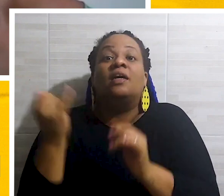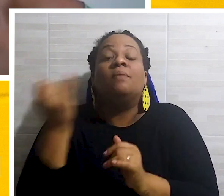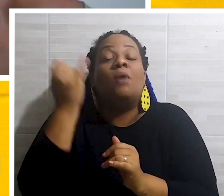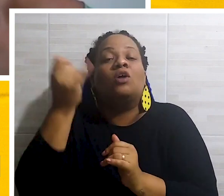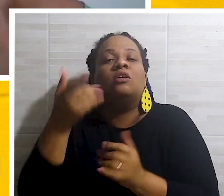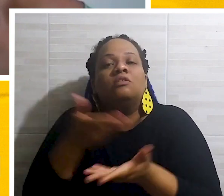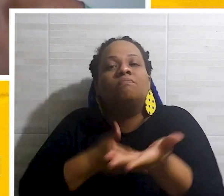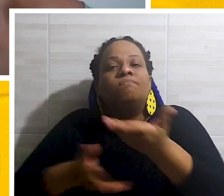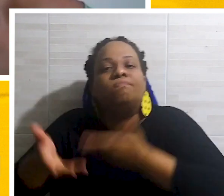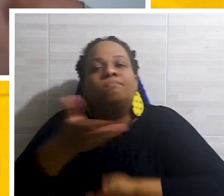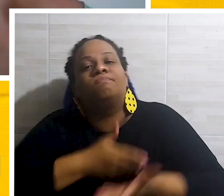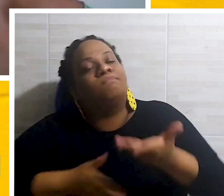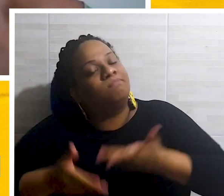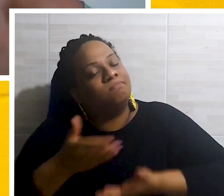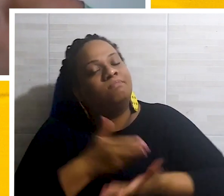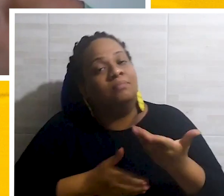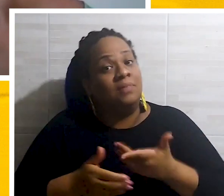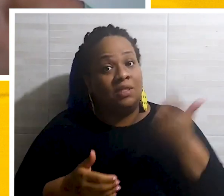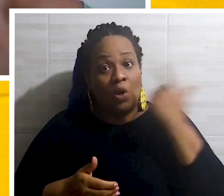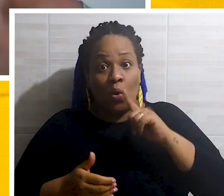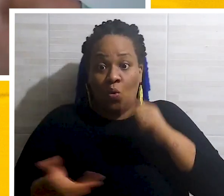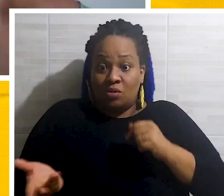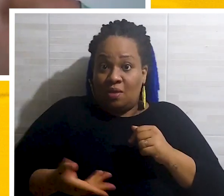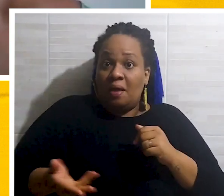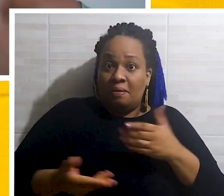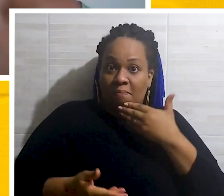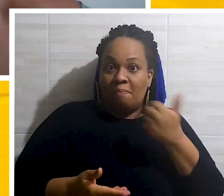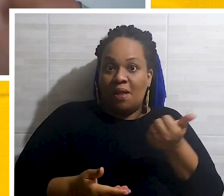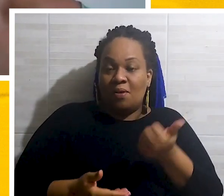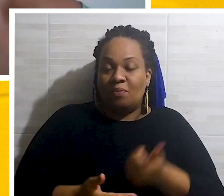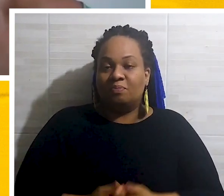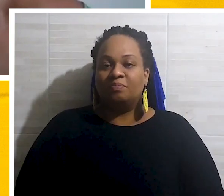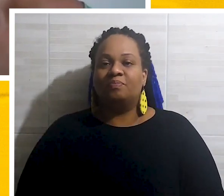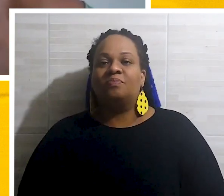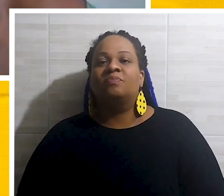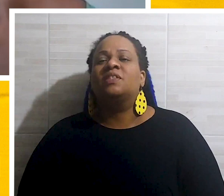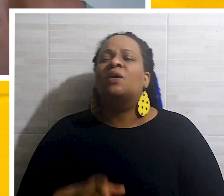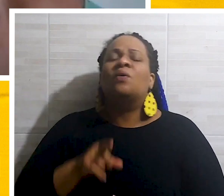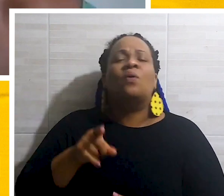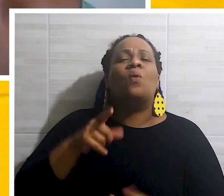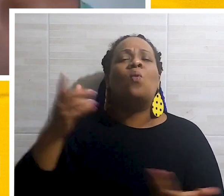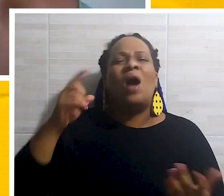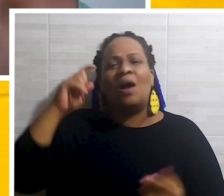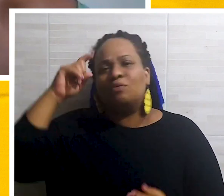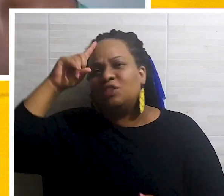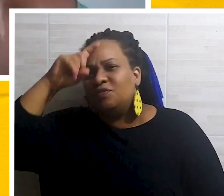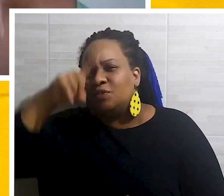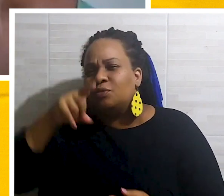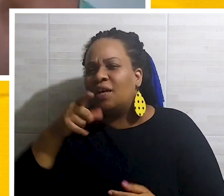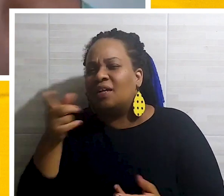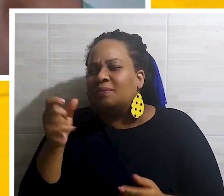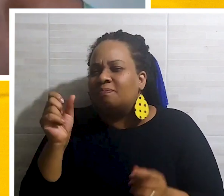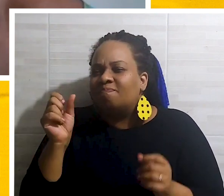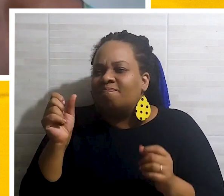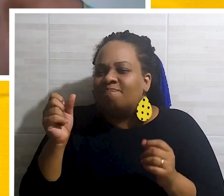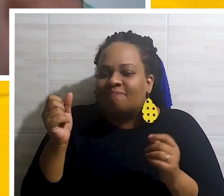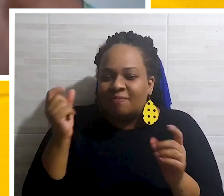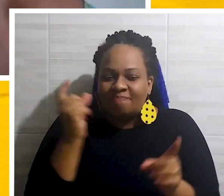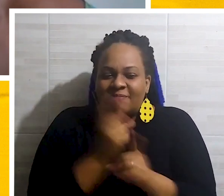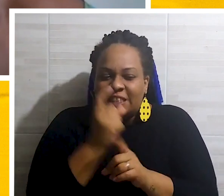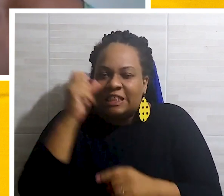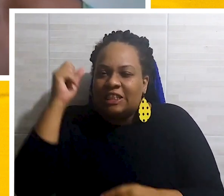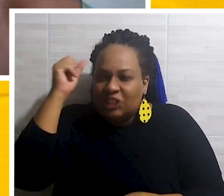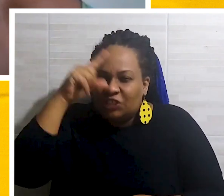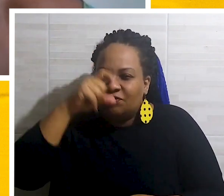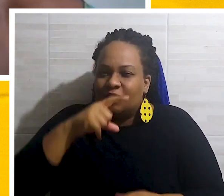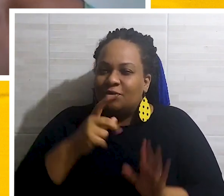contato. Eu acho que o importante é a interação mesmo. E isso tem que tornar as coisas até mais eficientes, eu acredito. Qual seria a dificuldade que você sinalizaria